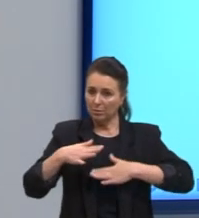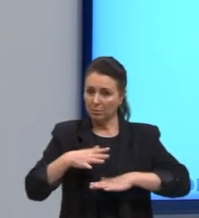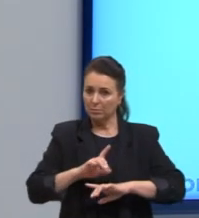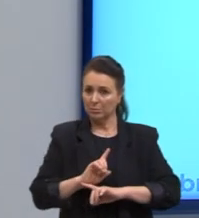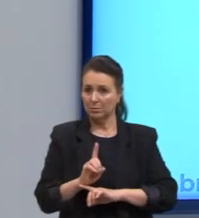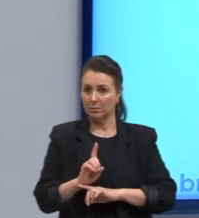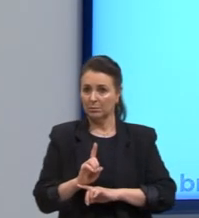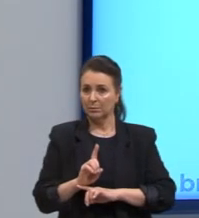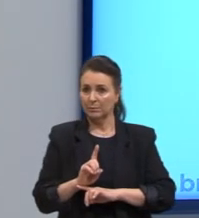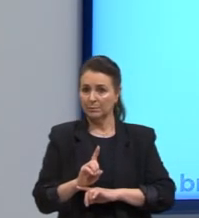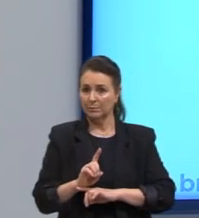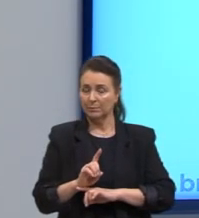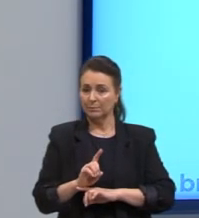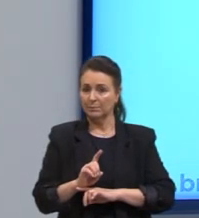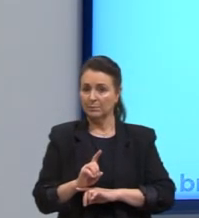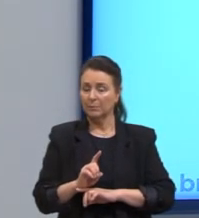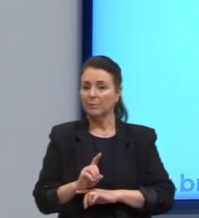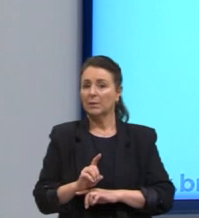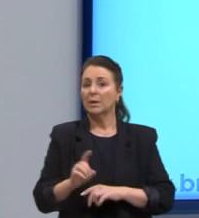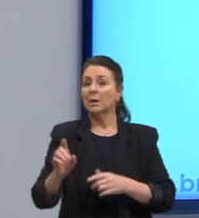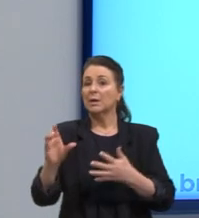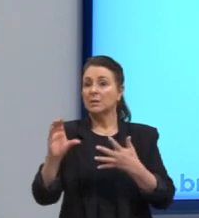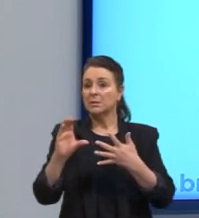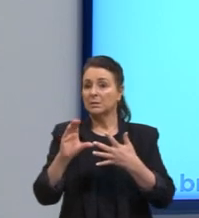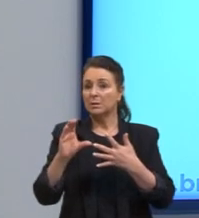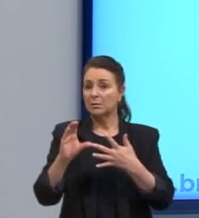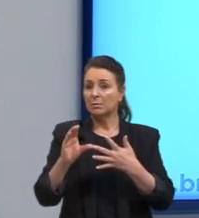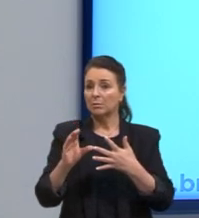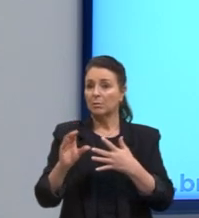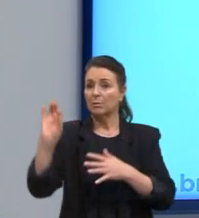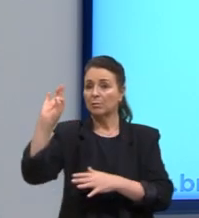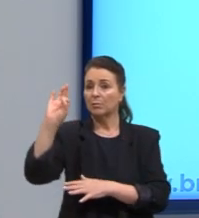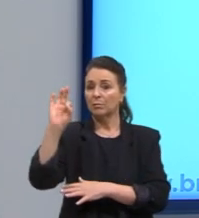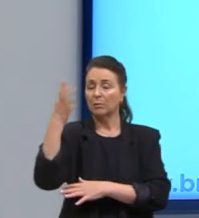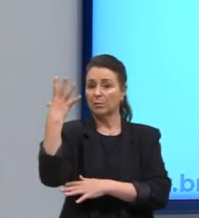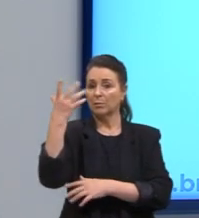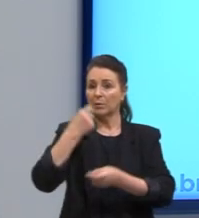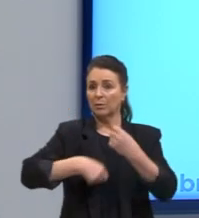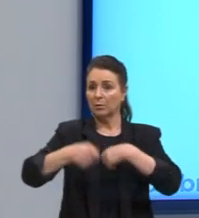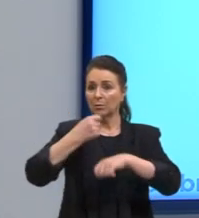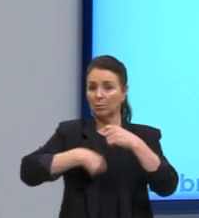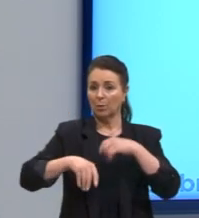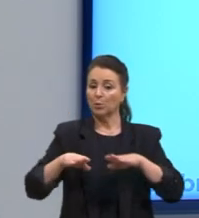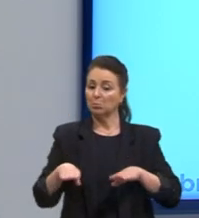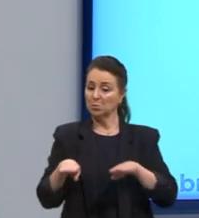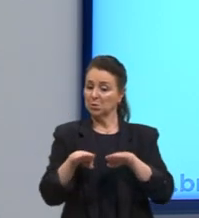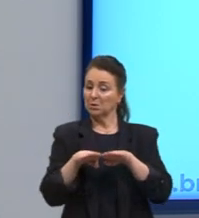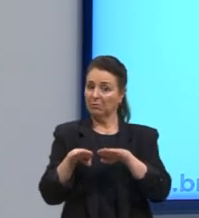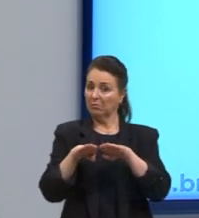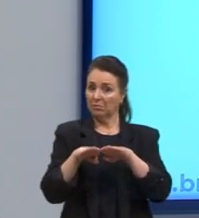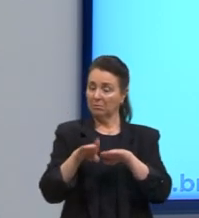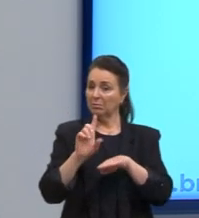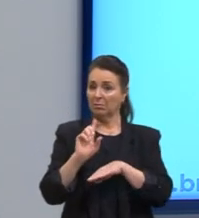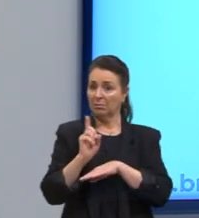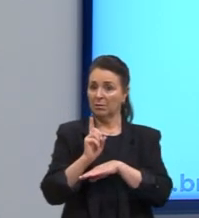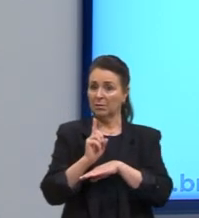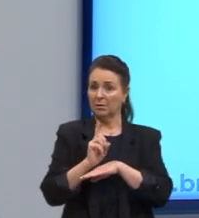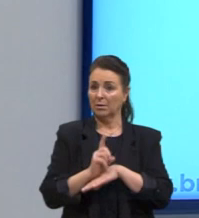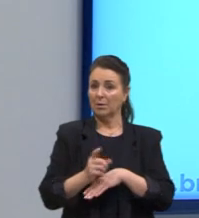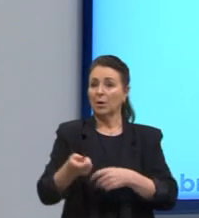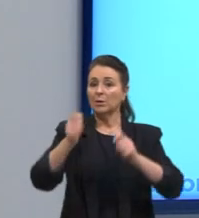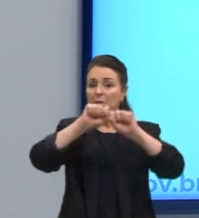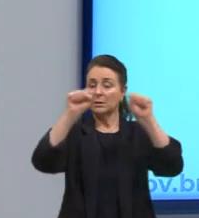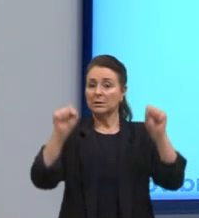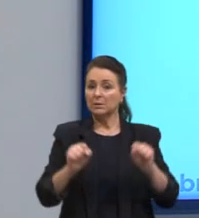O texto não fala sobre isso, né? Alternativa C. Fenômeno econômico estável. O texto também não se refere a isso. Sistema